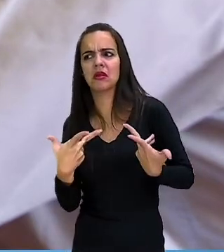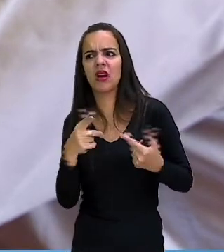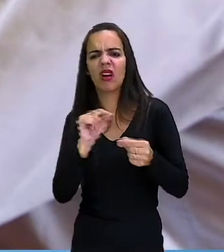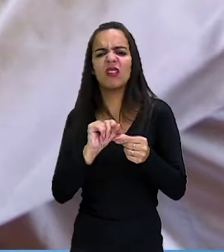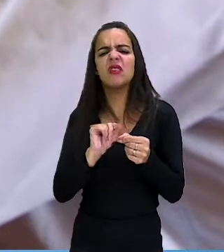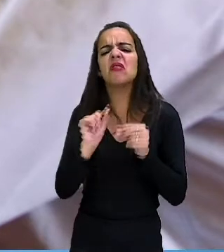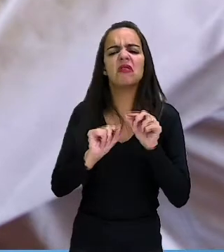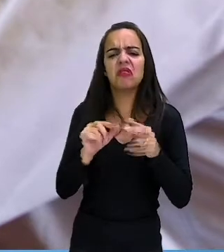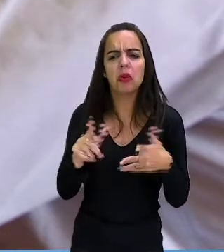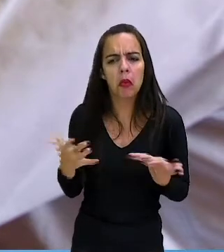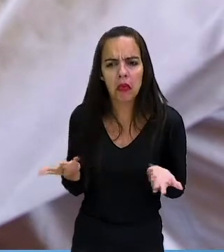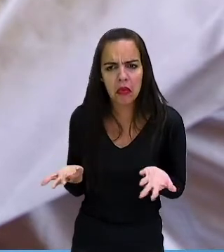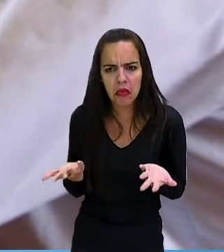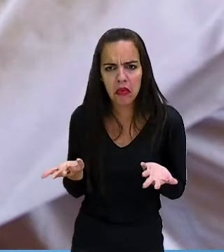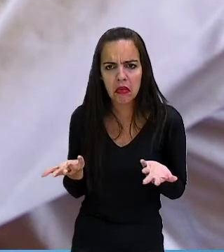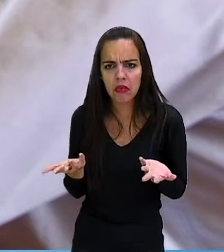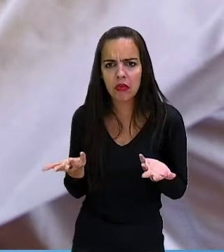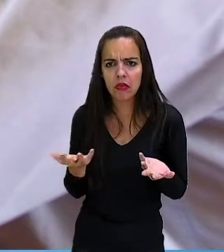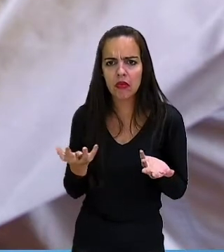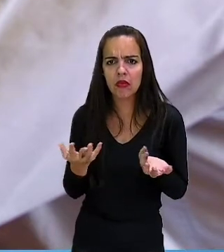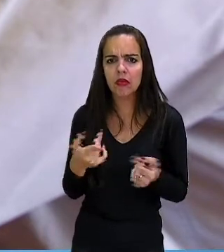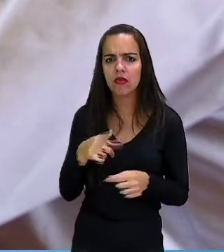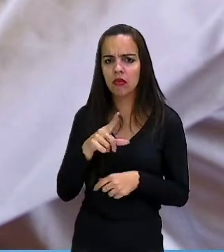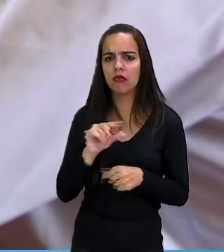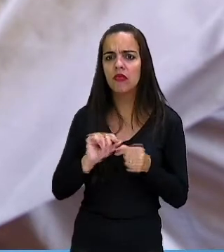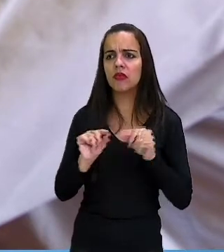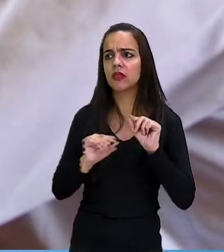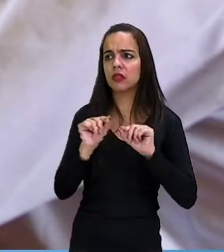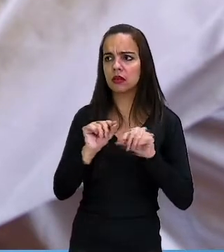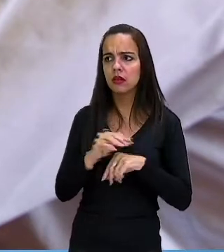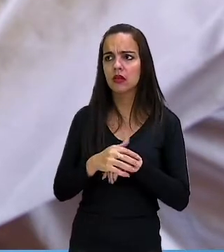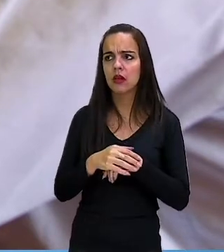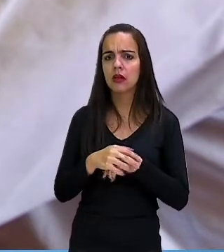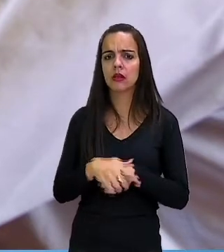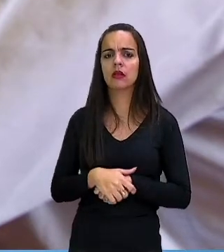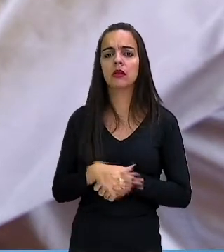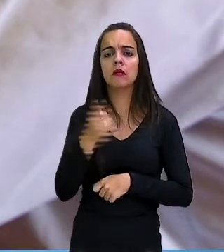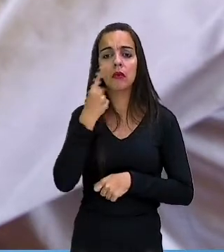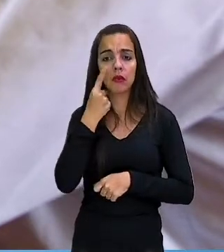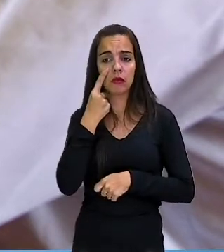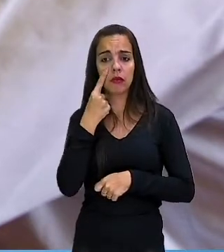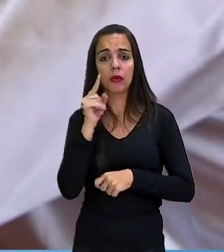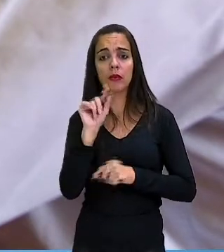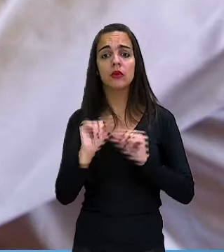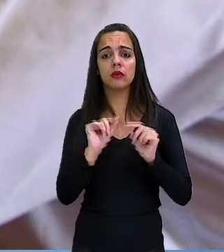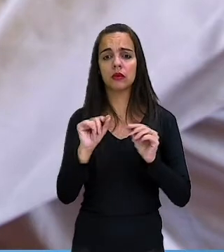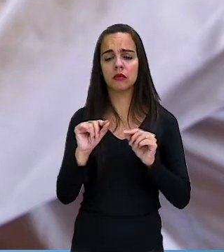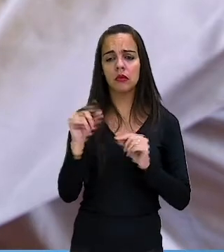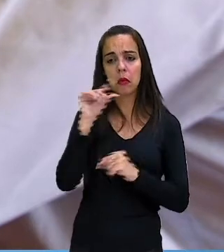Deveria fazer. Então, você deveria fazer. Então, vamos lá. Seguindo o texto.